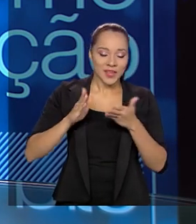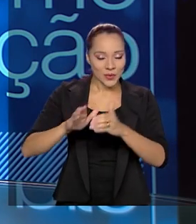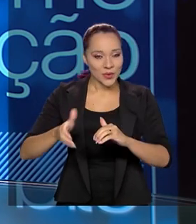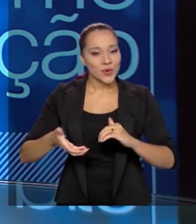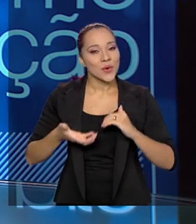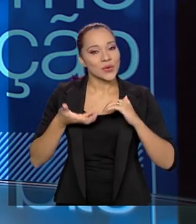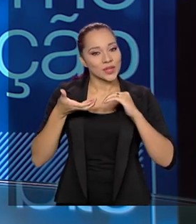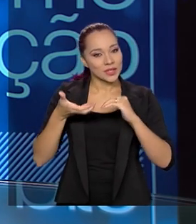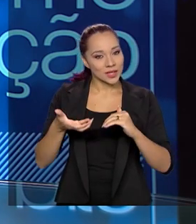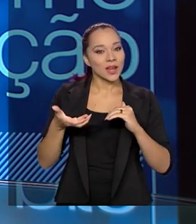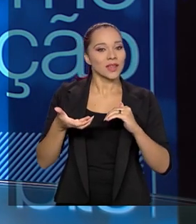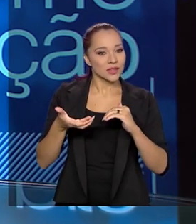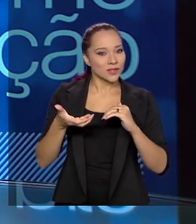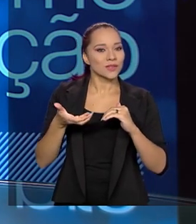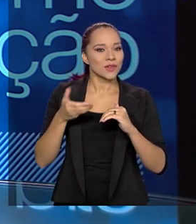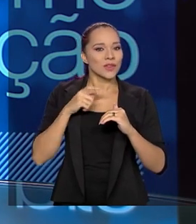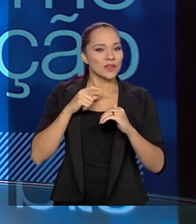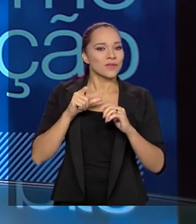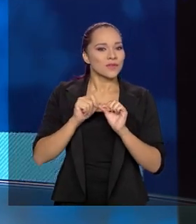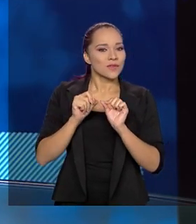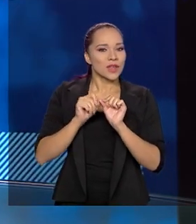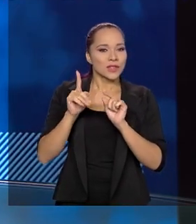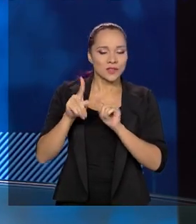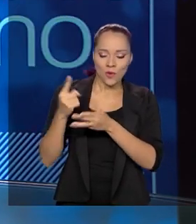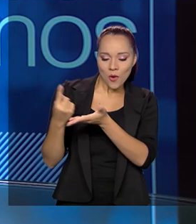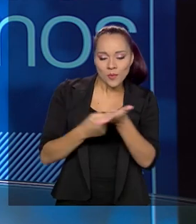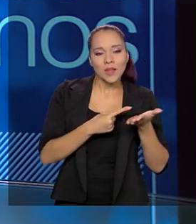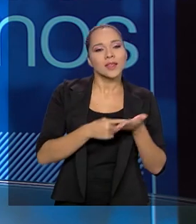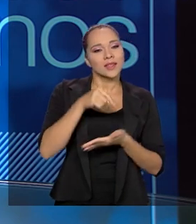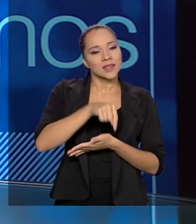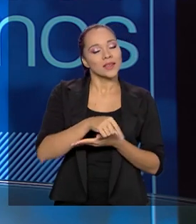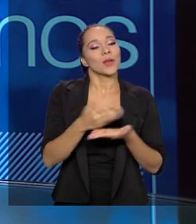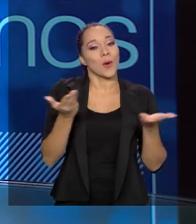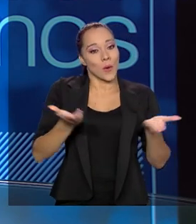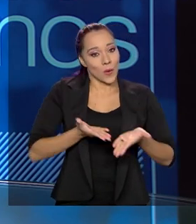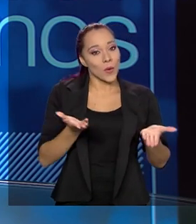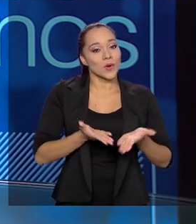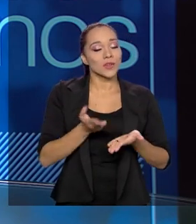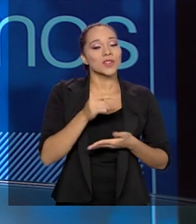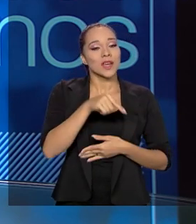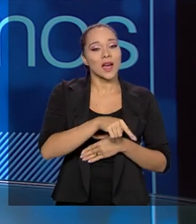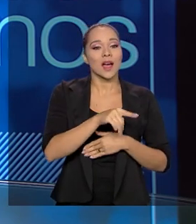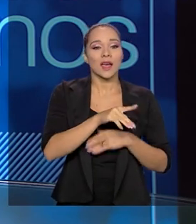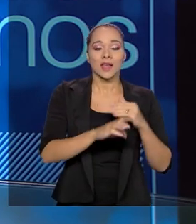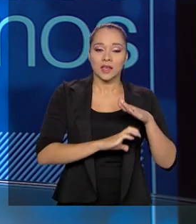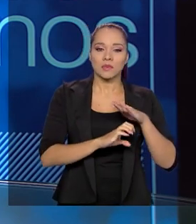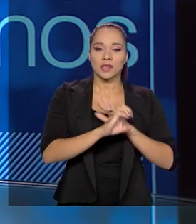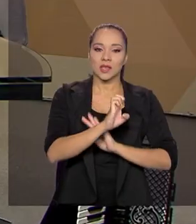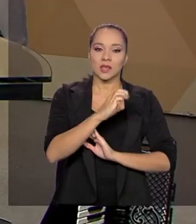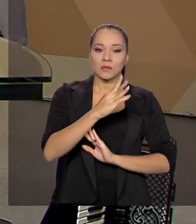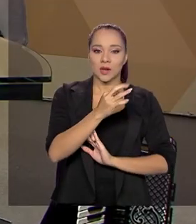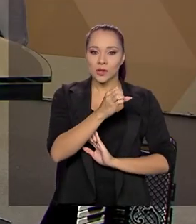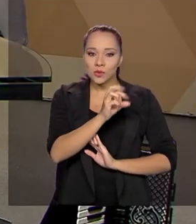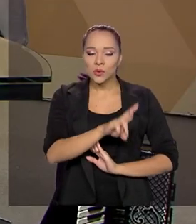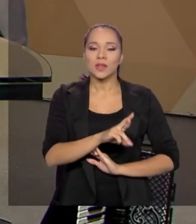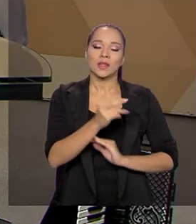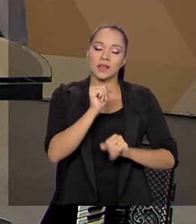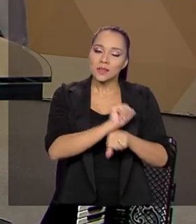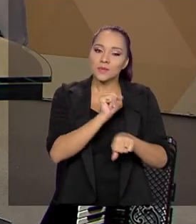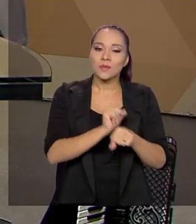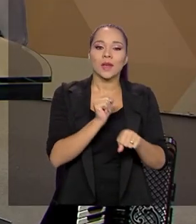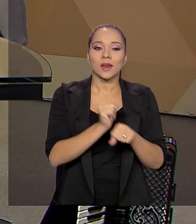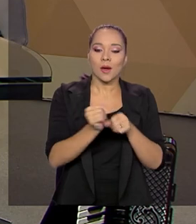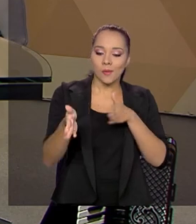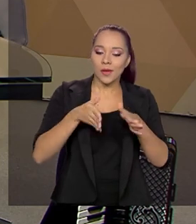fez uma teratologia com a Embratur. Infelizmente, hoje, a Embratur vai ter que esperar terminar o ciclo da pandemia para